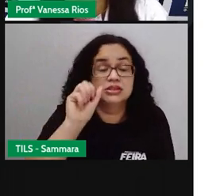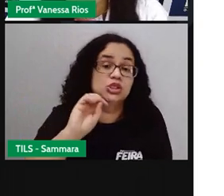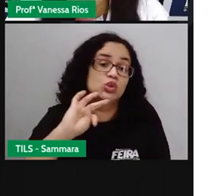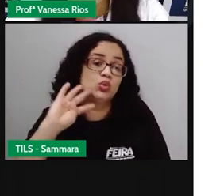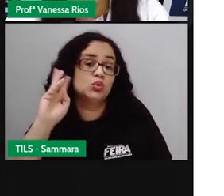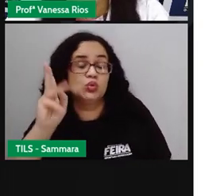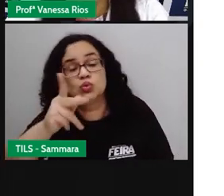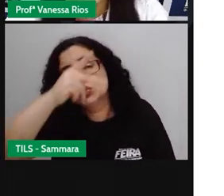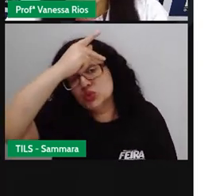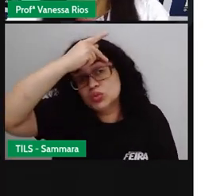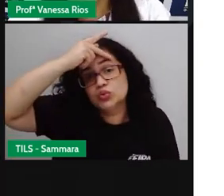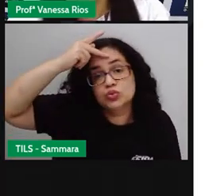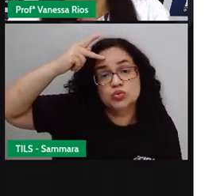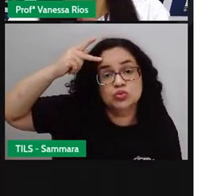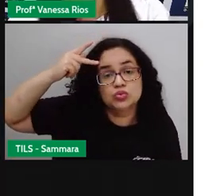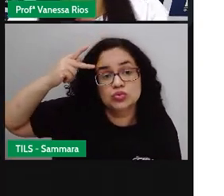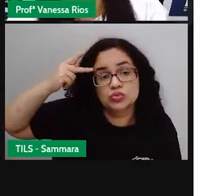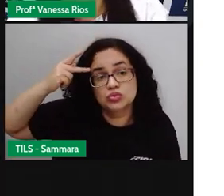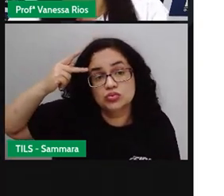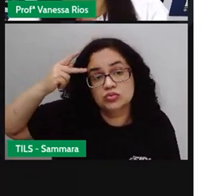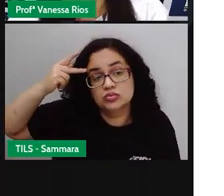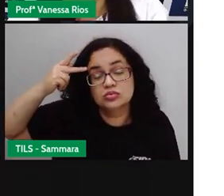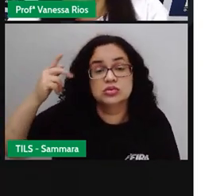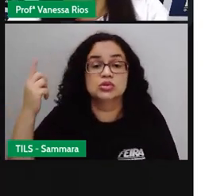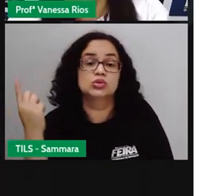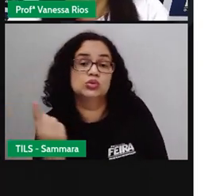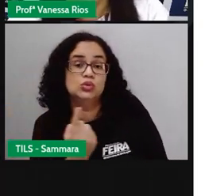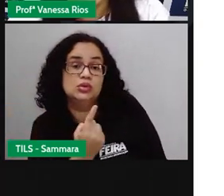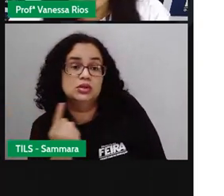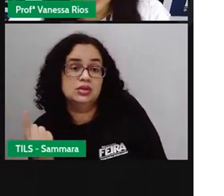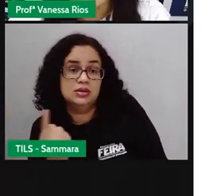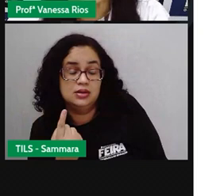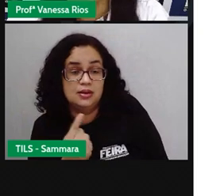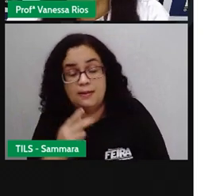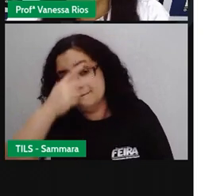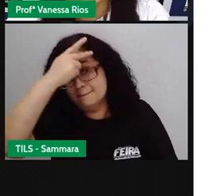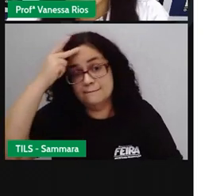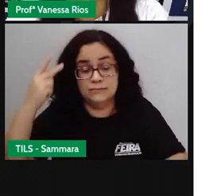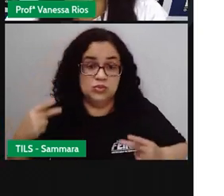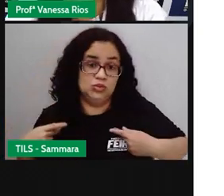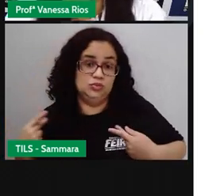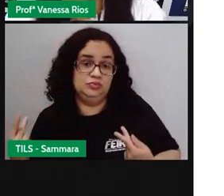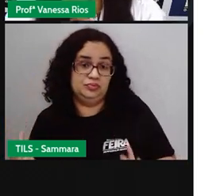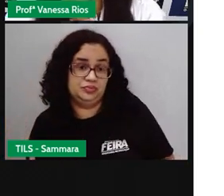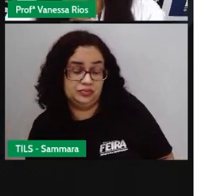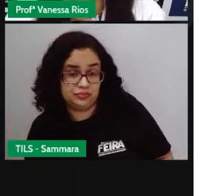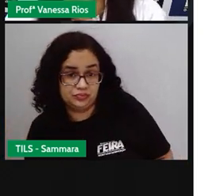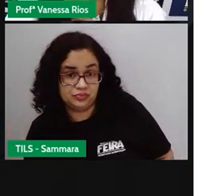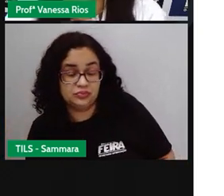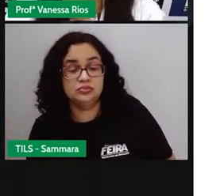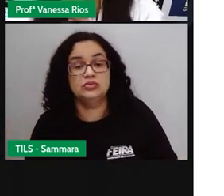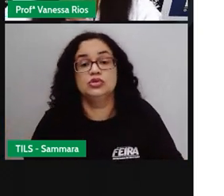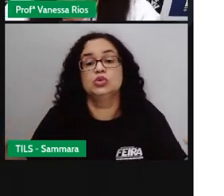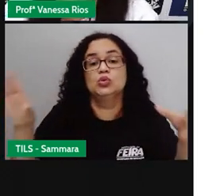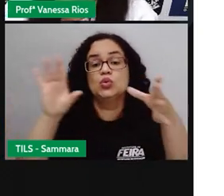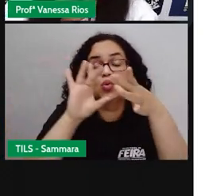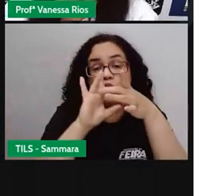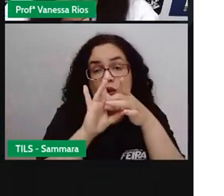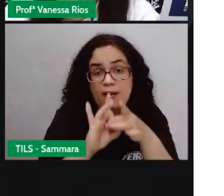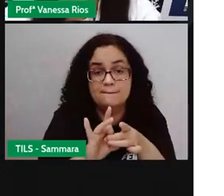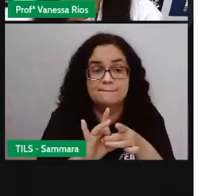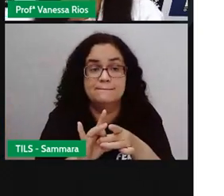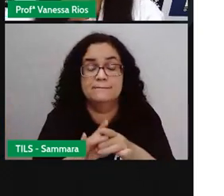pessoas pertencentes a uma raça só, que é a raça humana. Que raça está muito associada à questão de